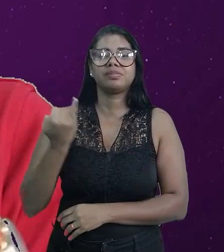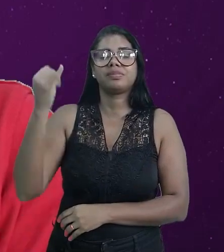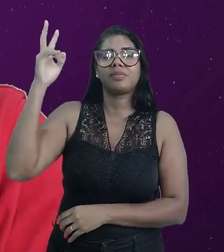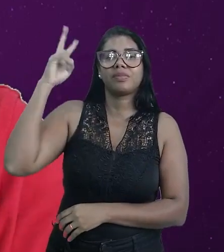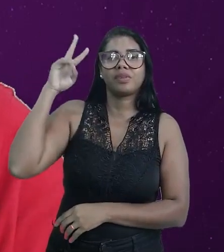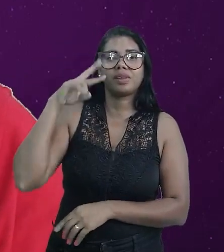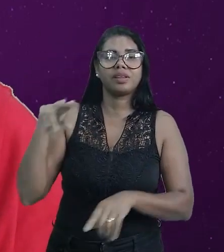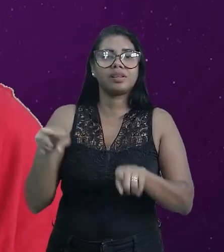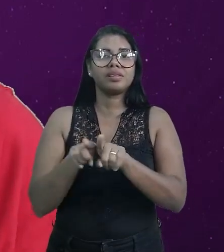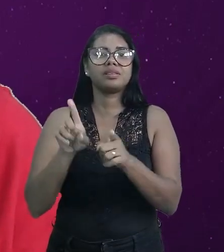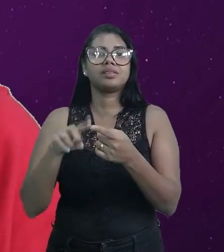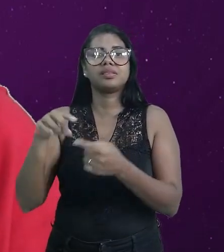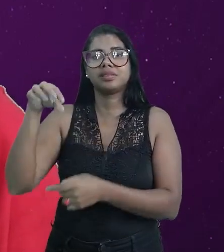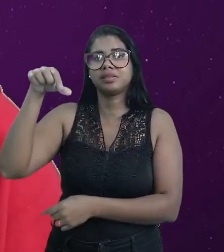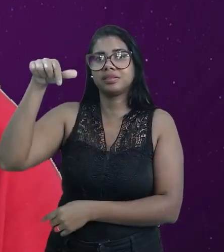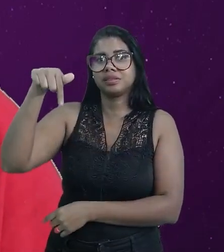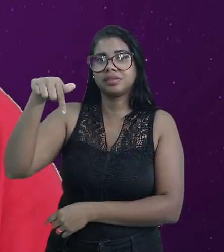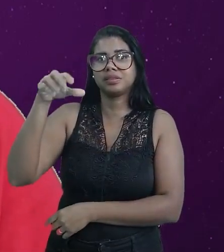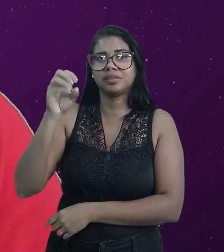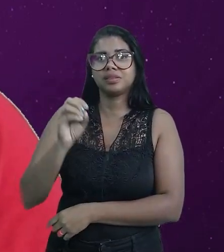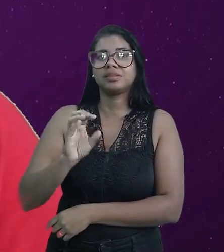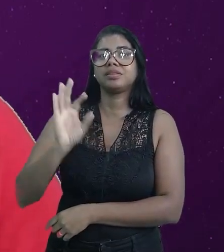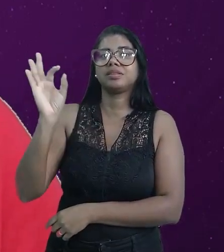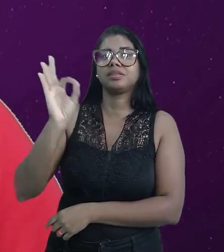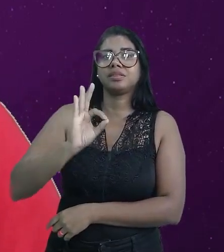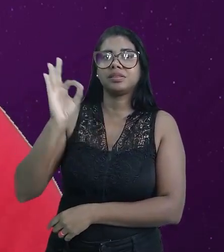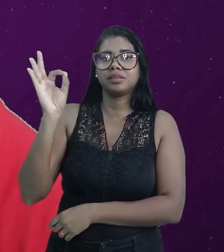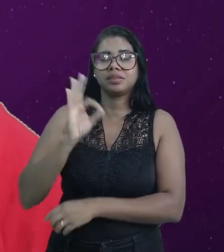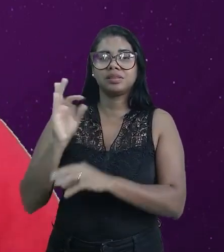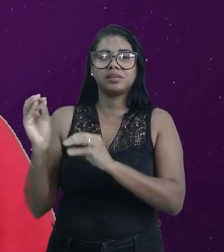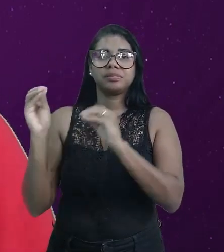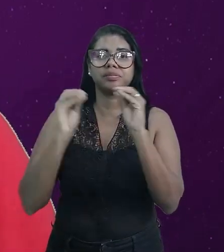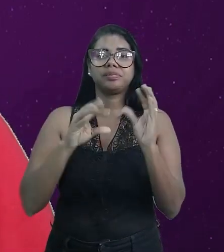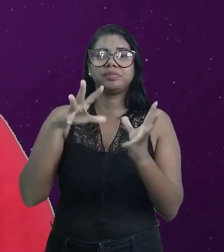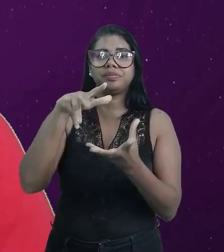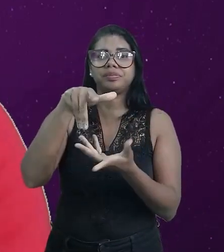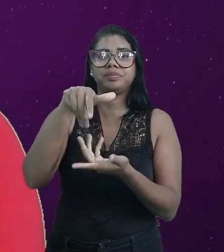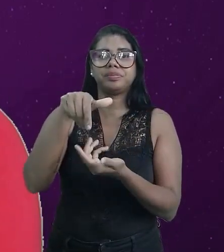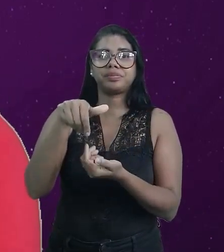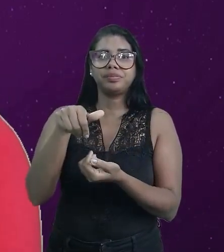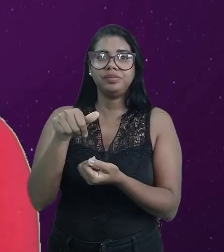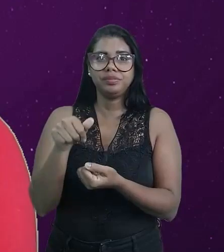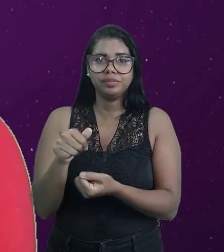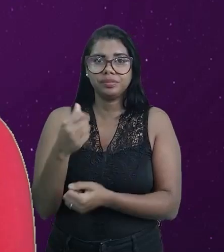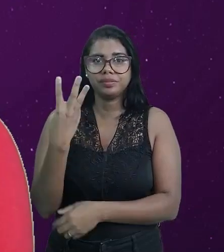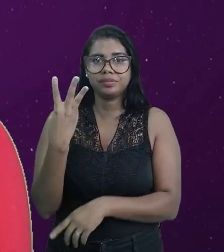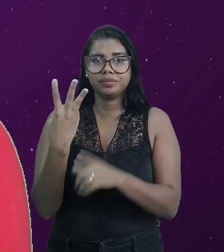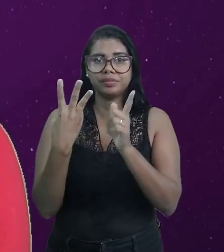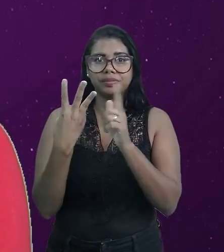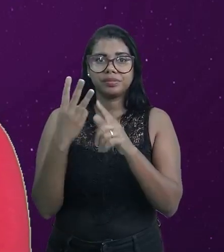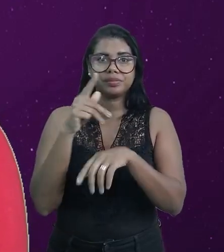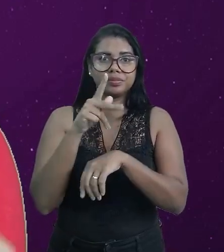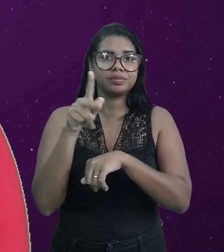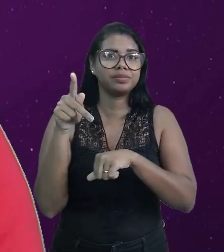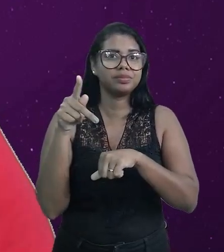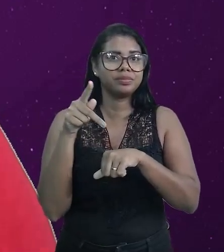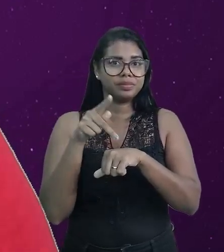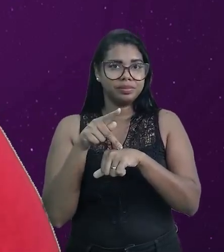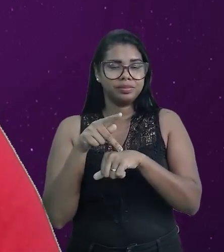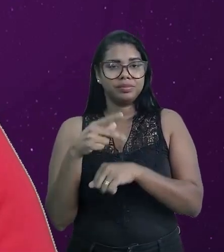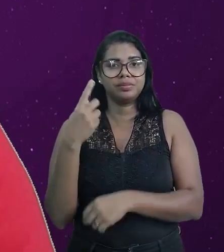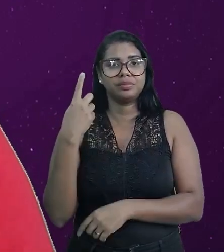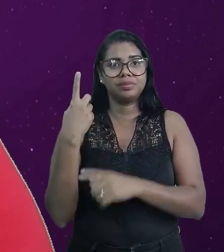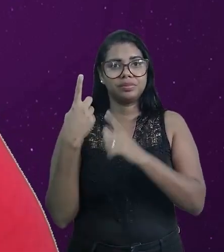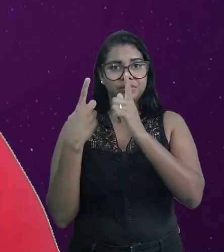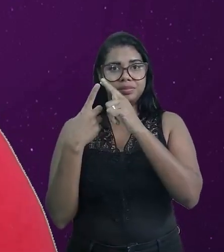lembrar que cerca de 70% dos refugiados do mundo estão apenas em três países. A Síria, o